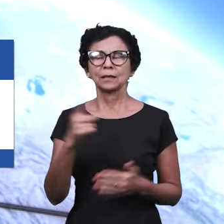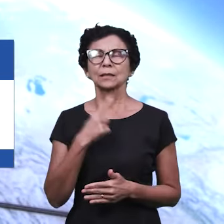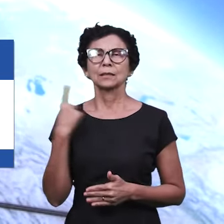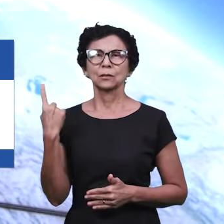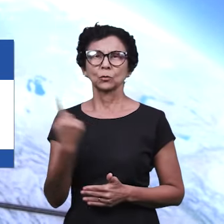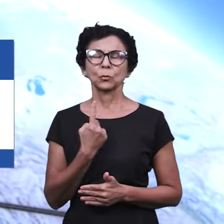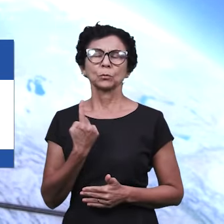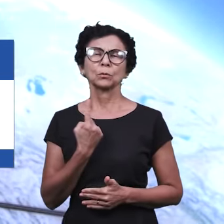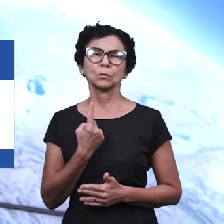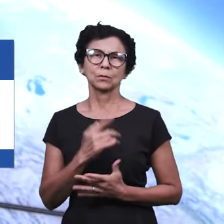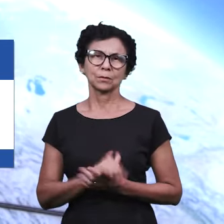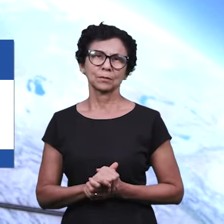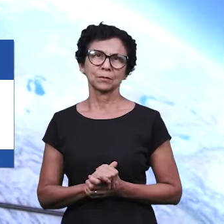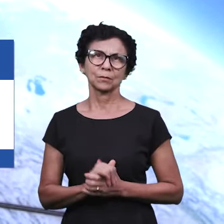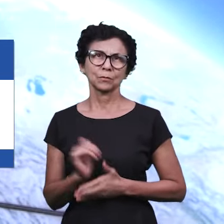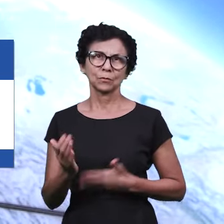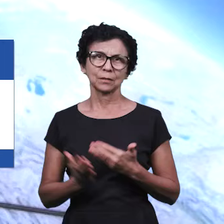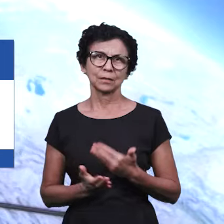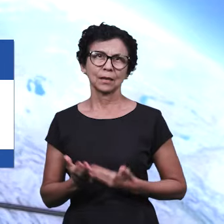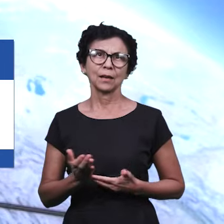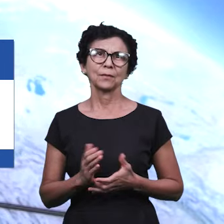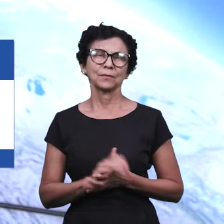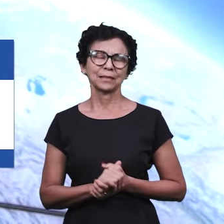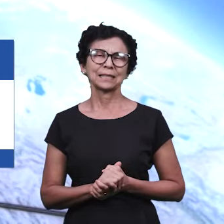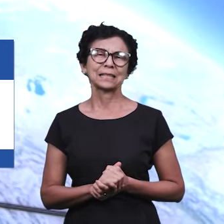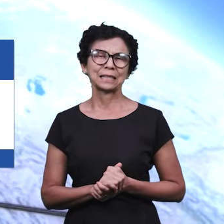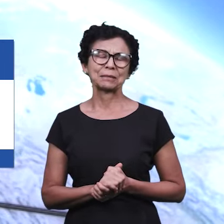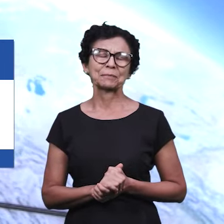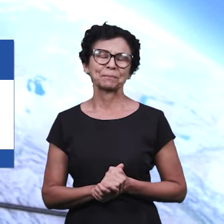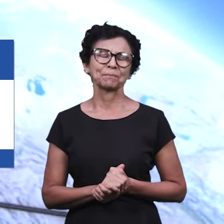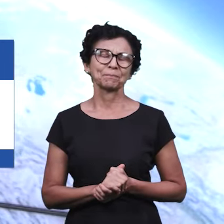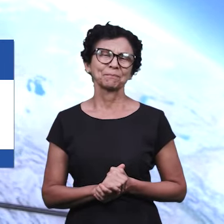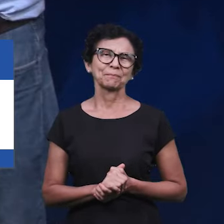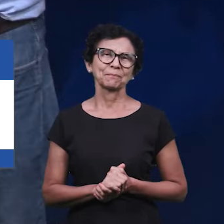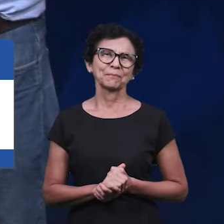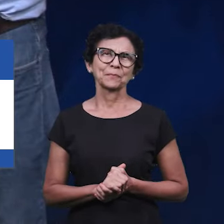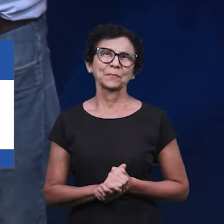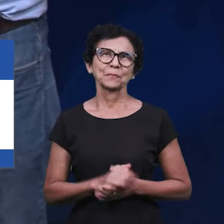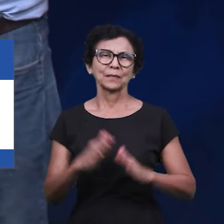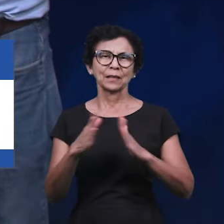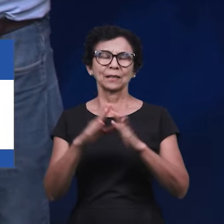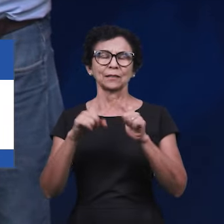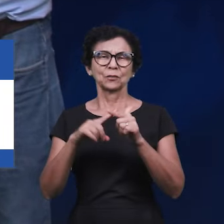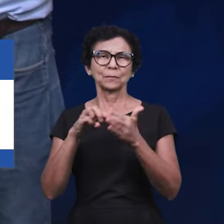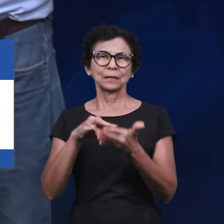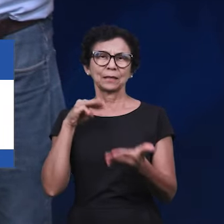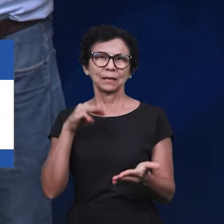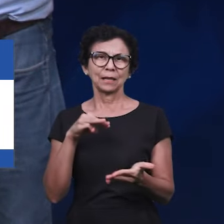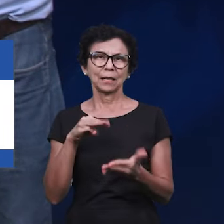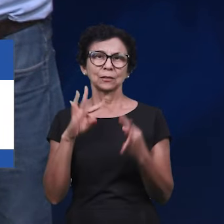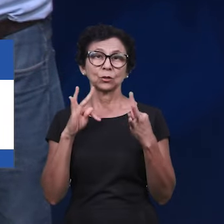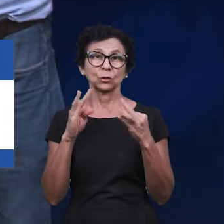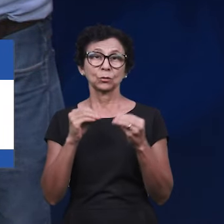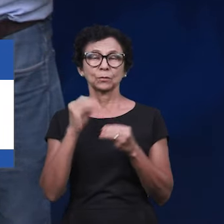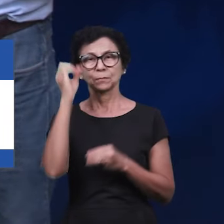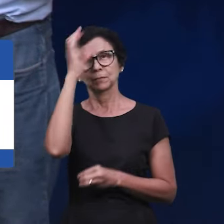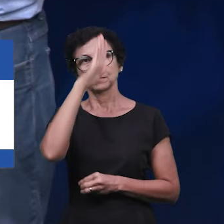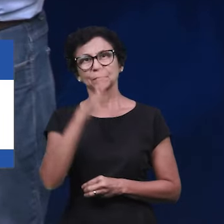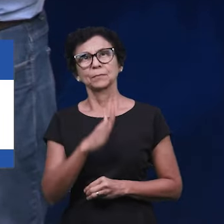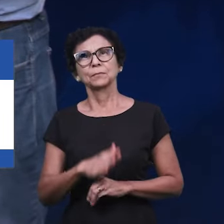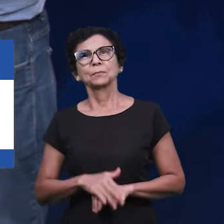irmãos das igrejas Maranata, aqui em Brasil. Uma saudação a todos os irmãos, à igreja Maranata, aqui de todo o Brasil.